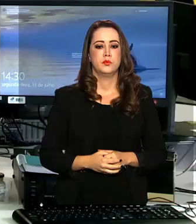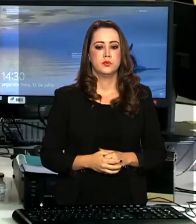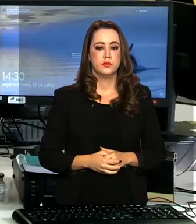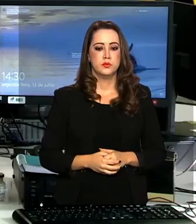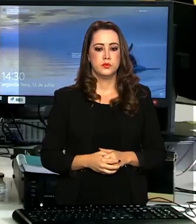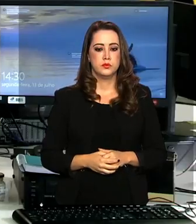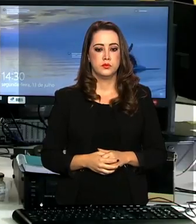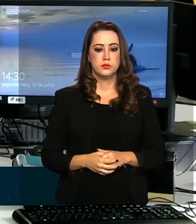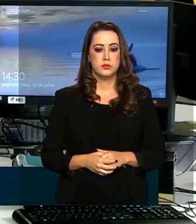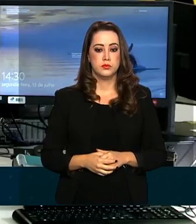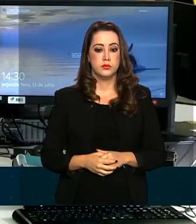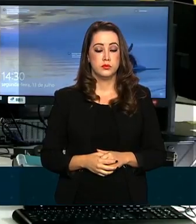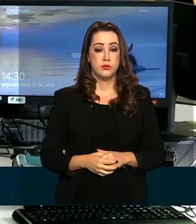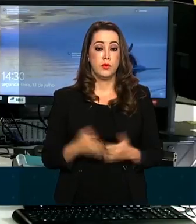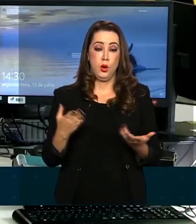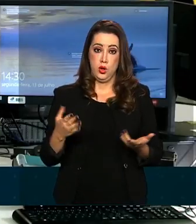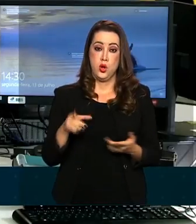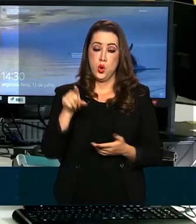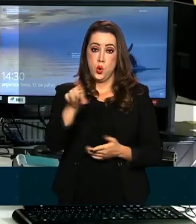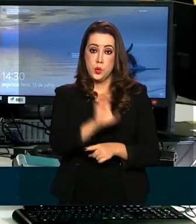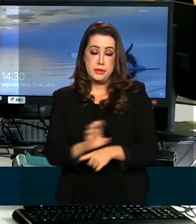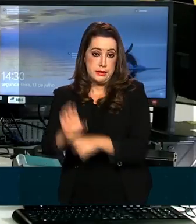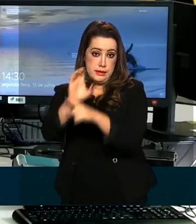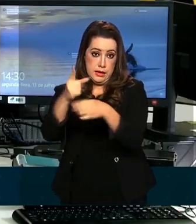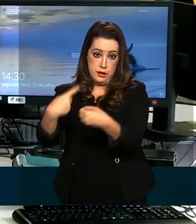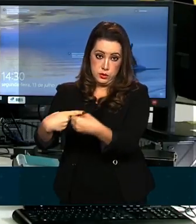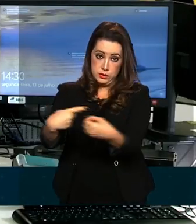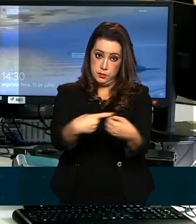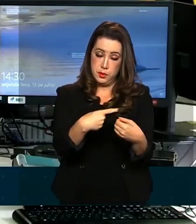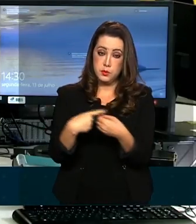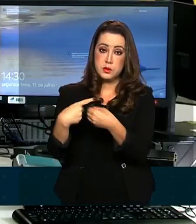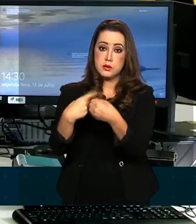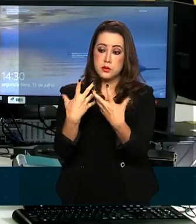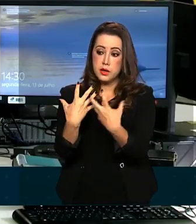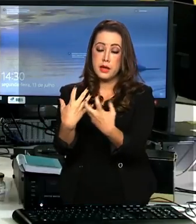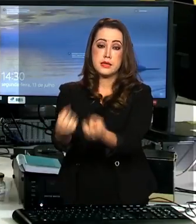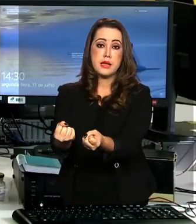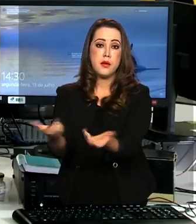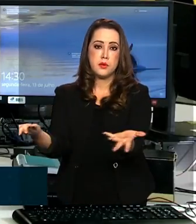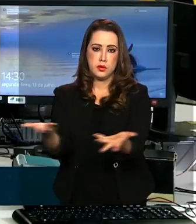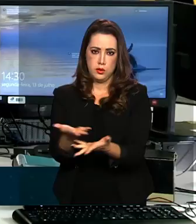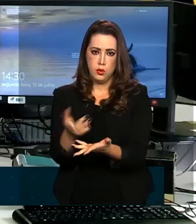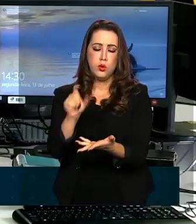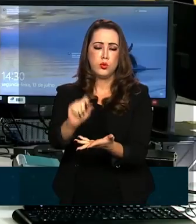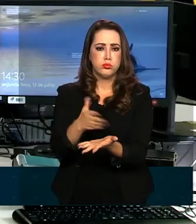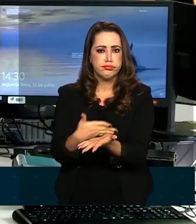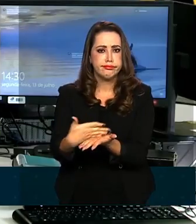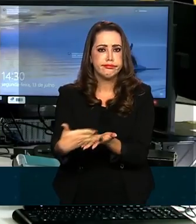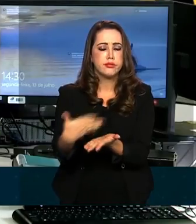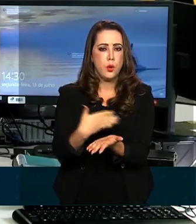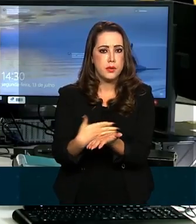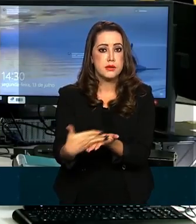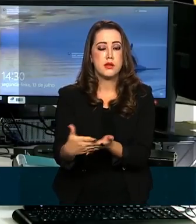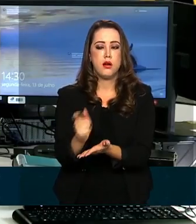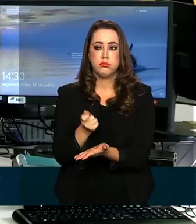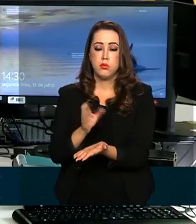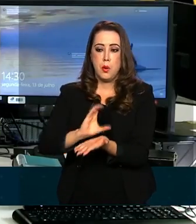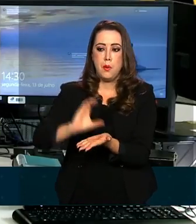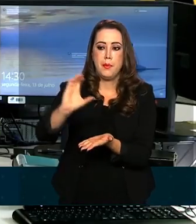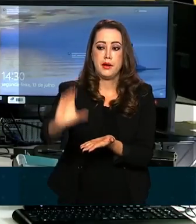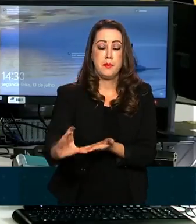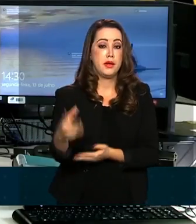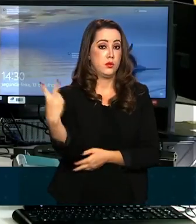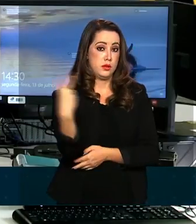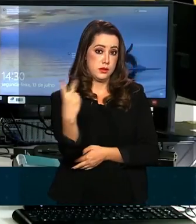O Fundo de Participação dos Estados e o Fundo de Participação dos Municípios começaram hoje a receber o dinheiro da segunda